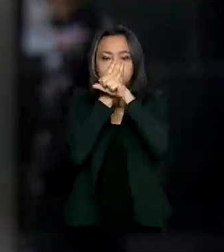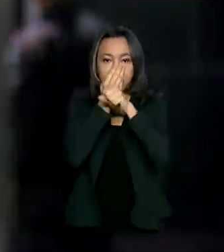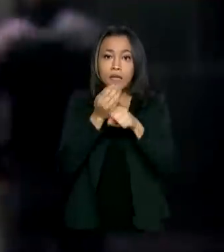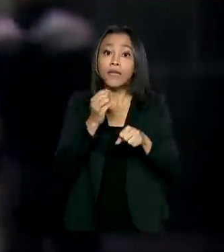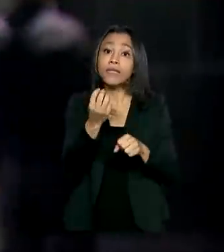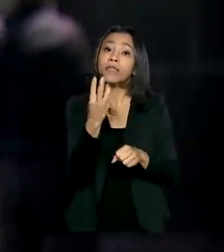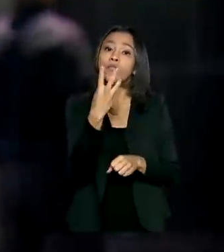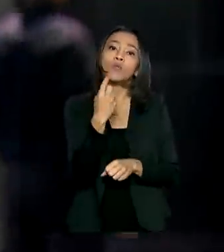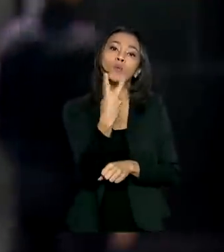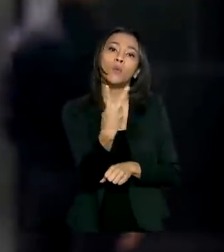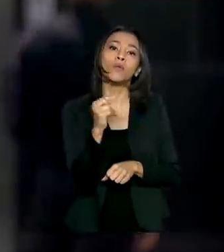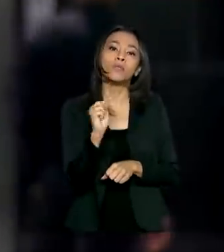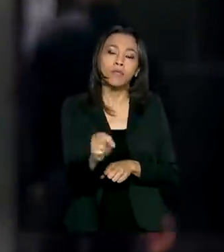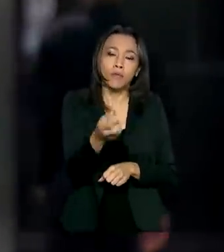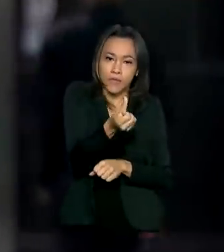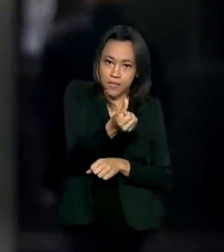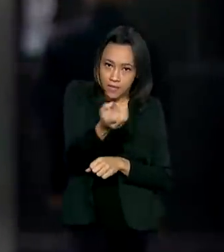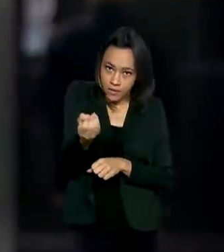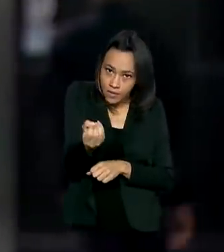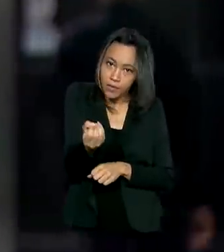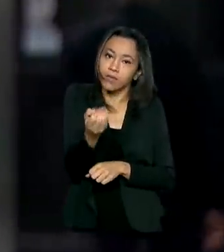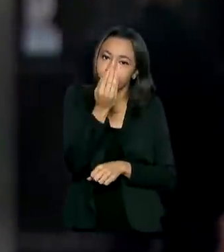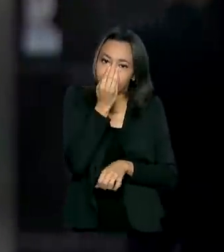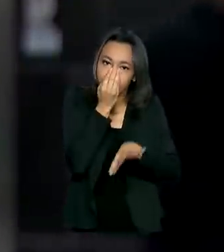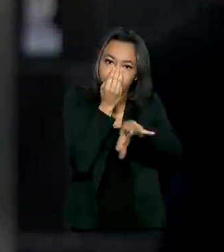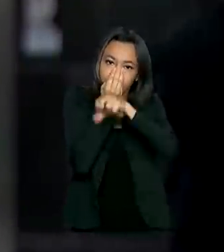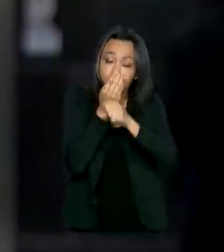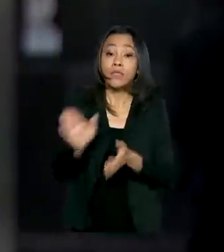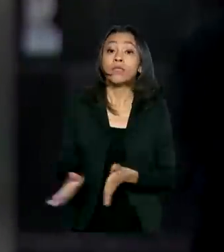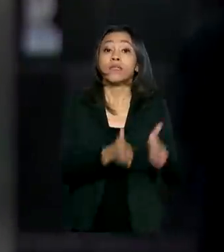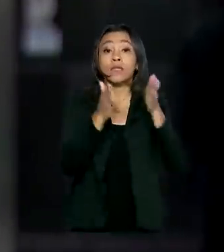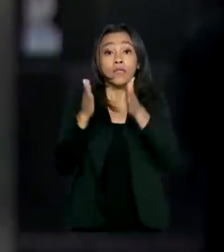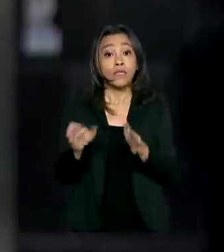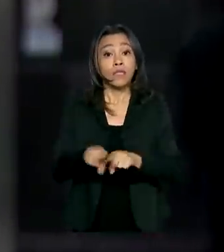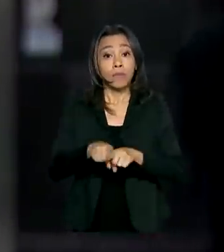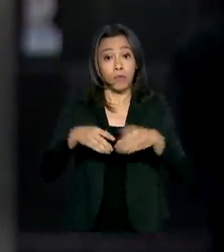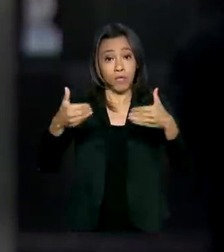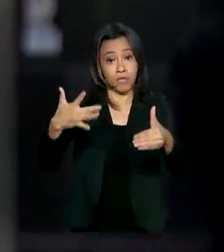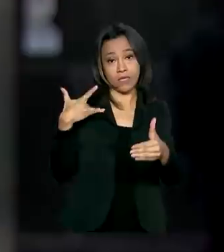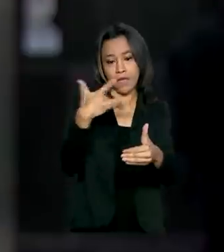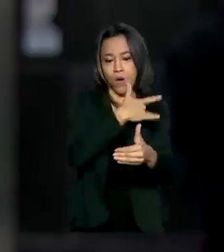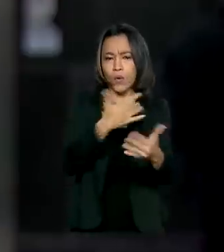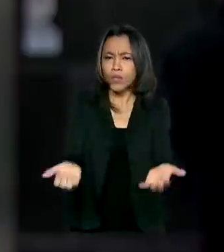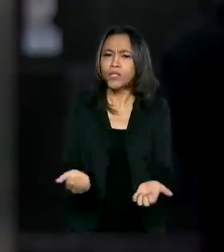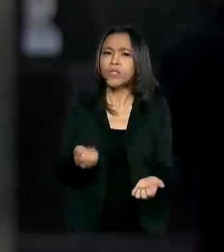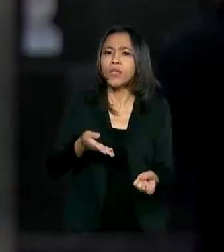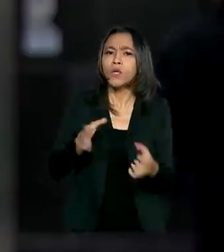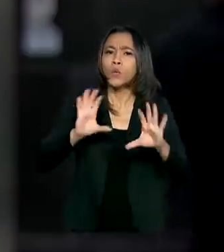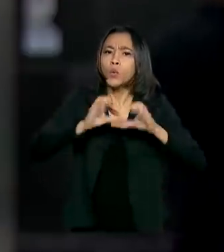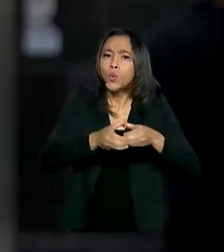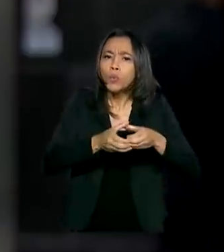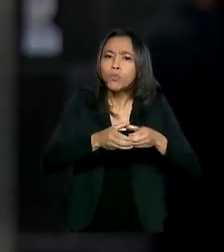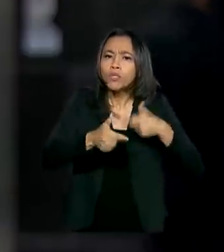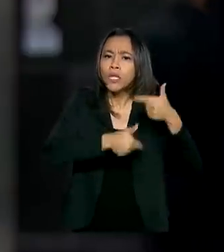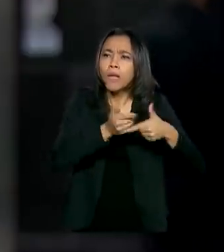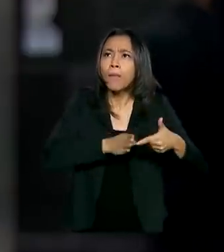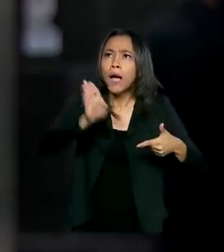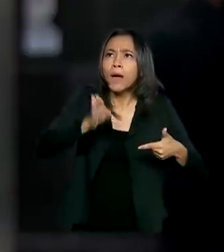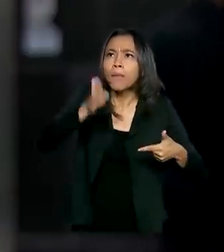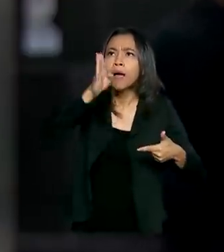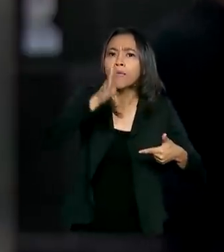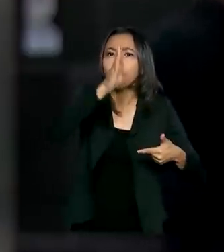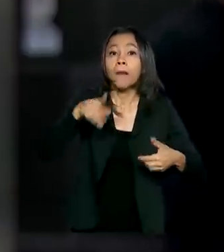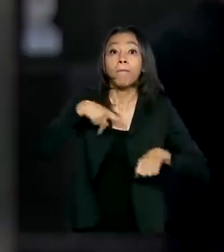2.600 unidades. O Ministério da Saúde também está enviando equipes aos países onde há empresas que